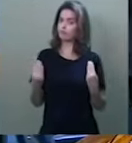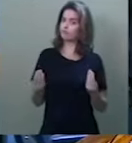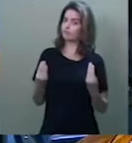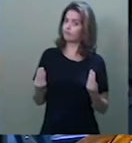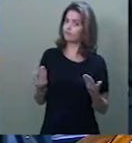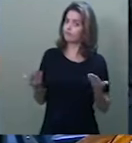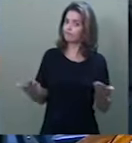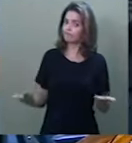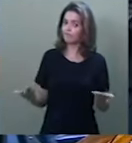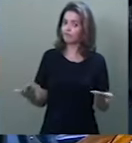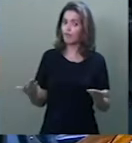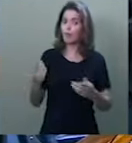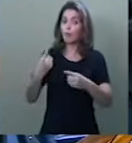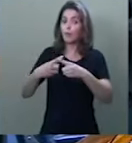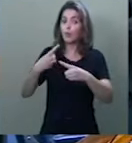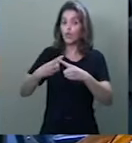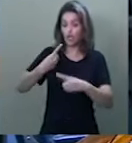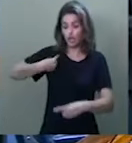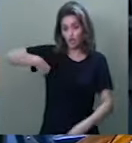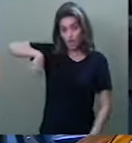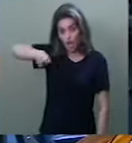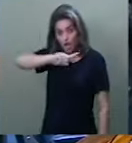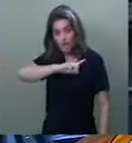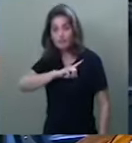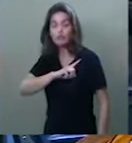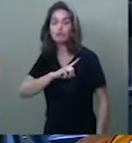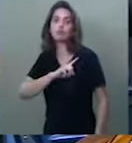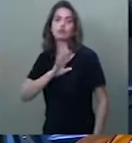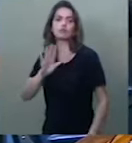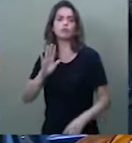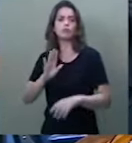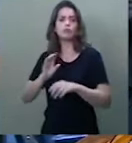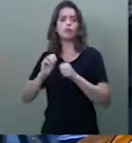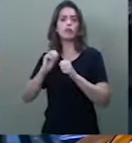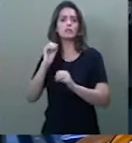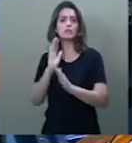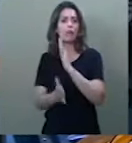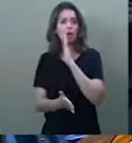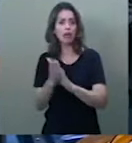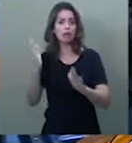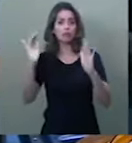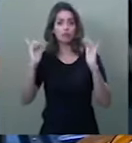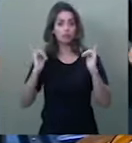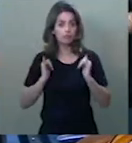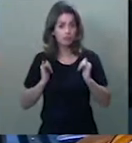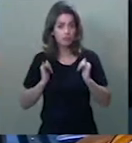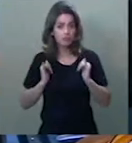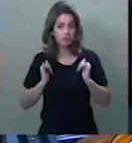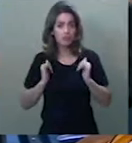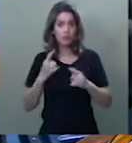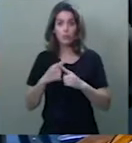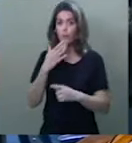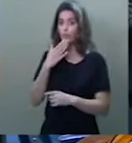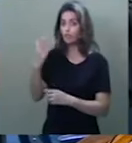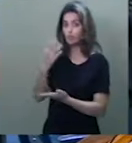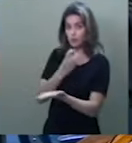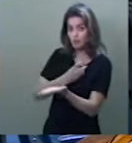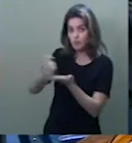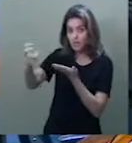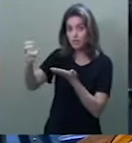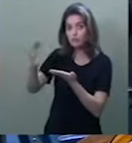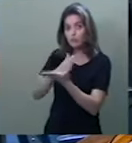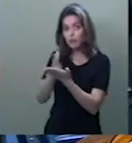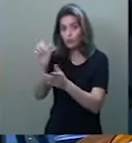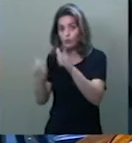por nós, todos nós, não termos agido com relação a pedidos de impeachment de alguns